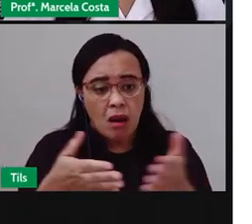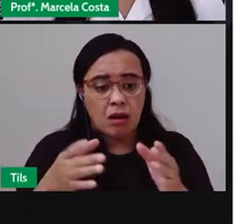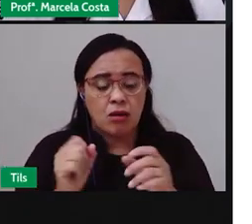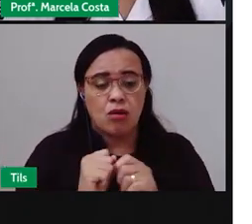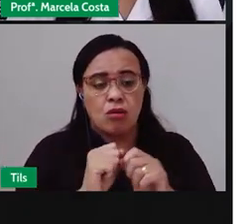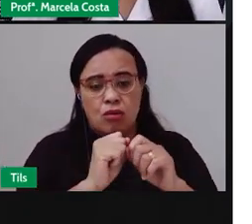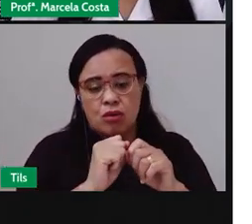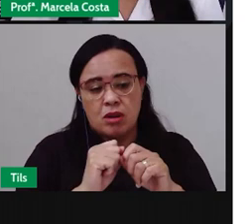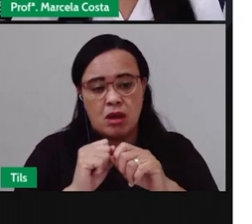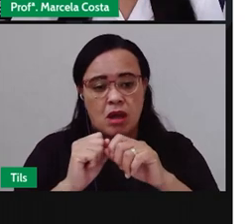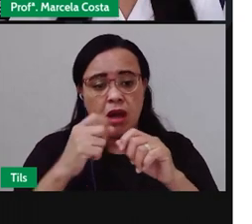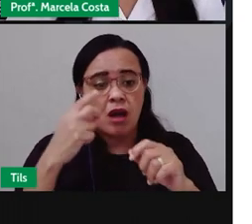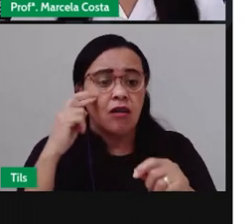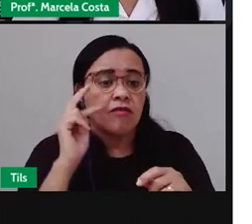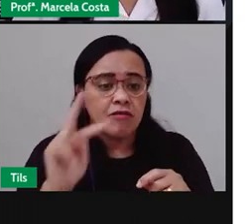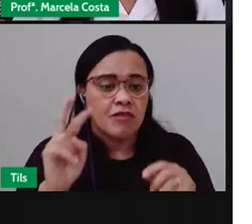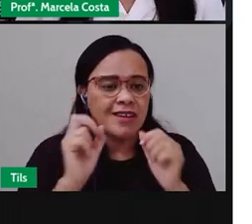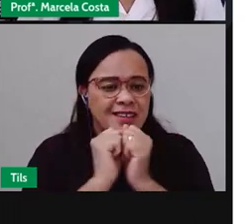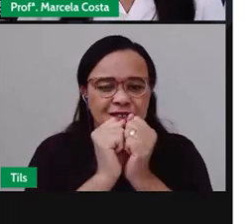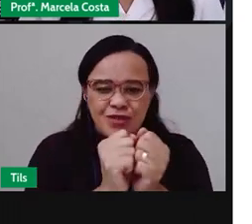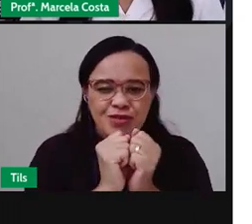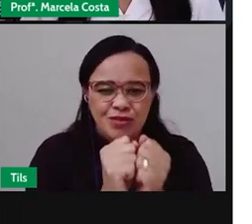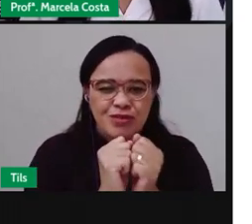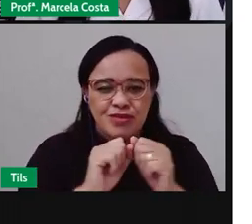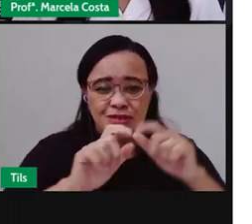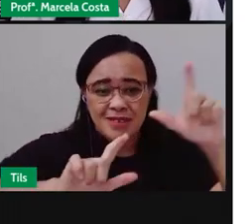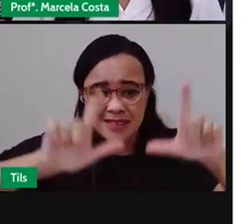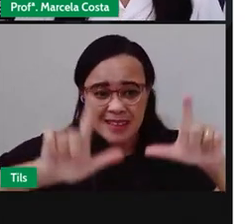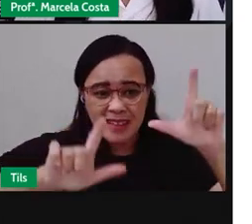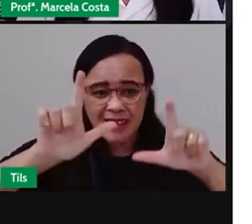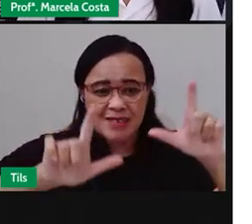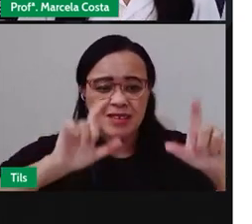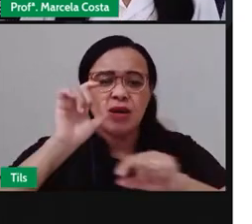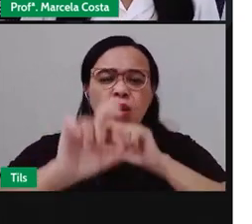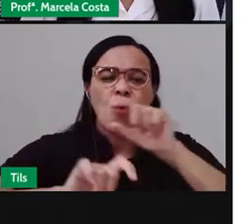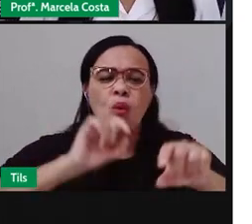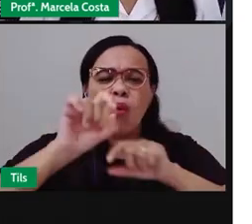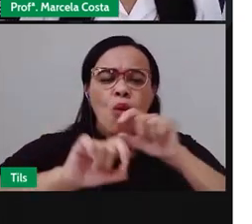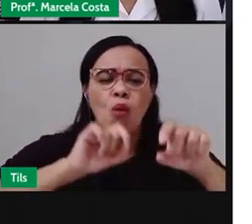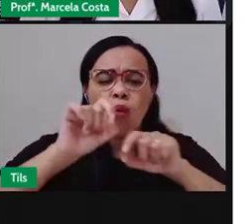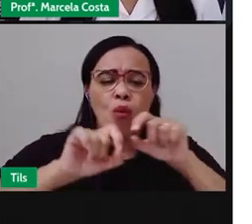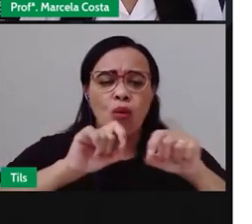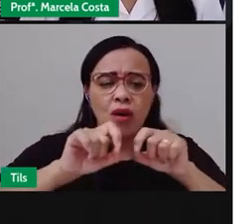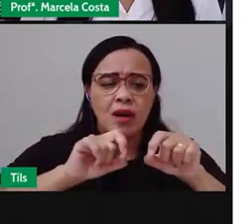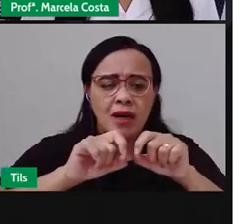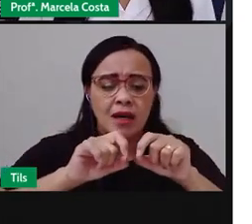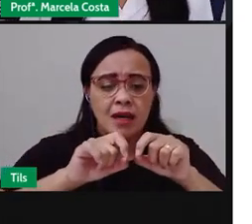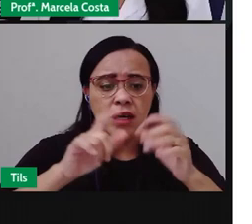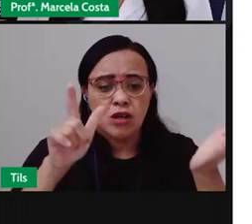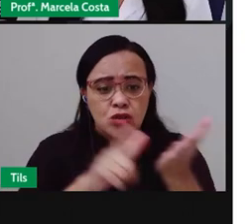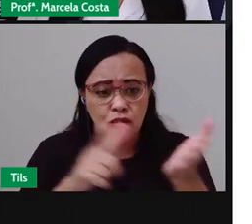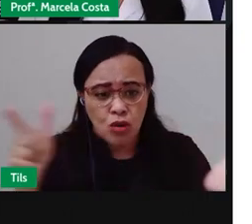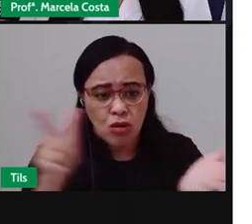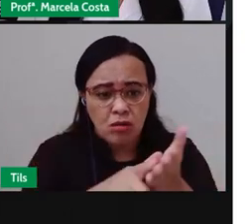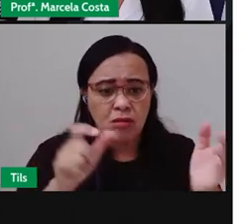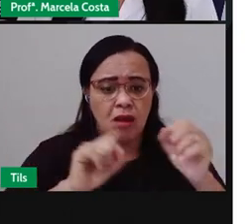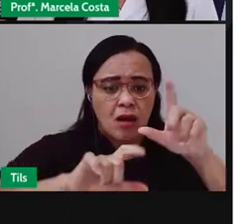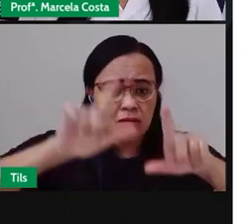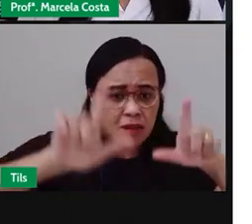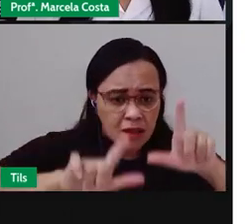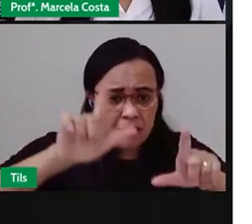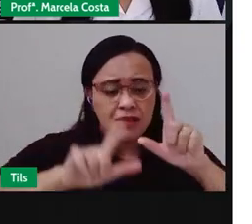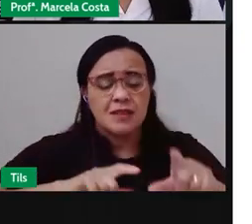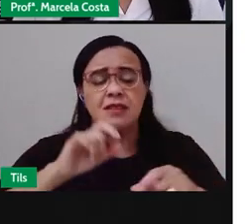Essa reportagem mostra que os moradores reclamando de lixo em tudo espalhado na rua,